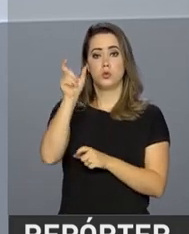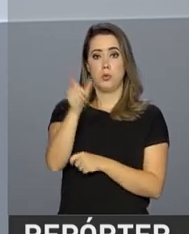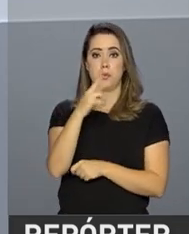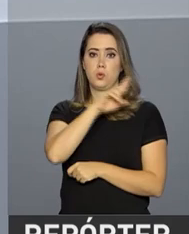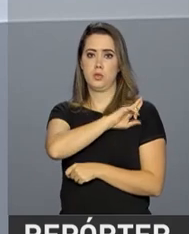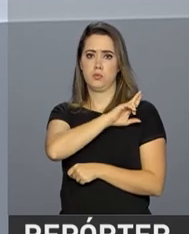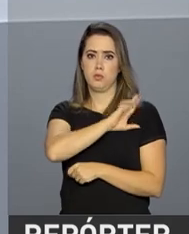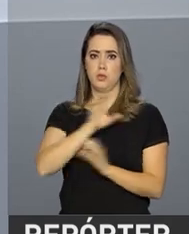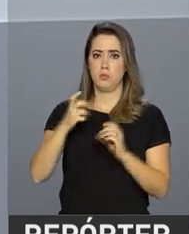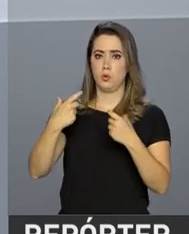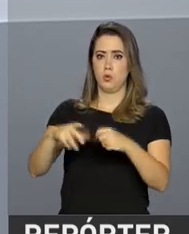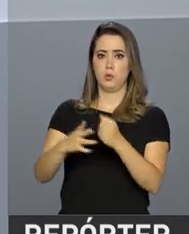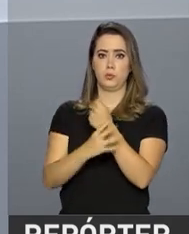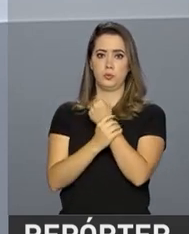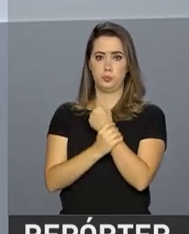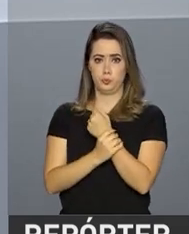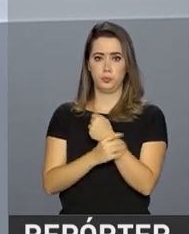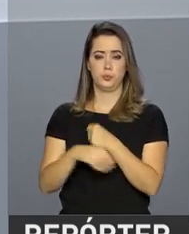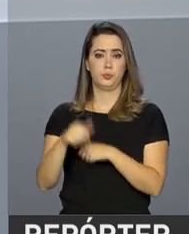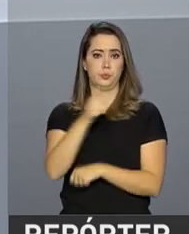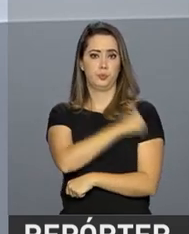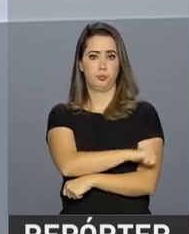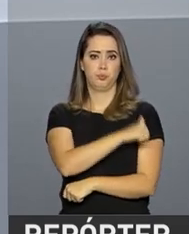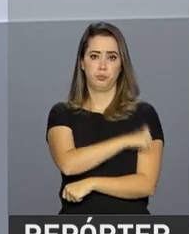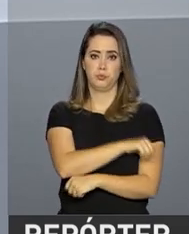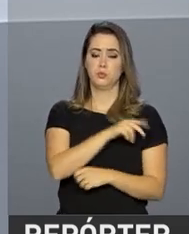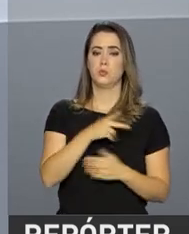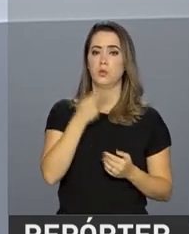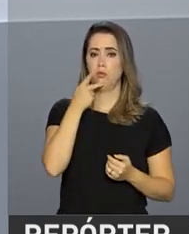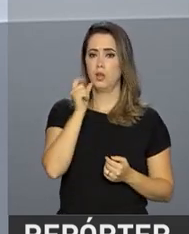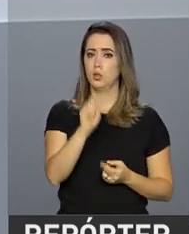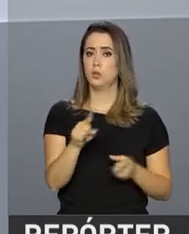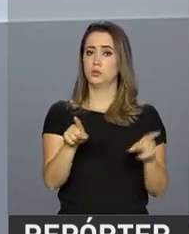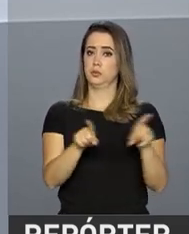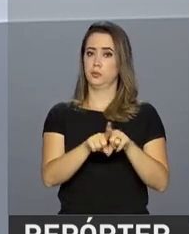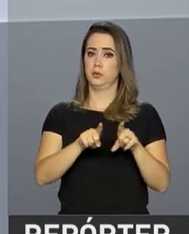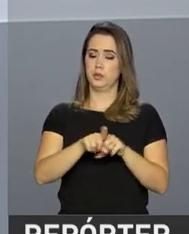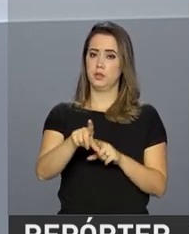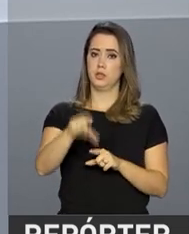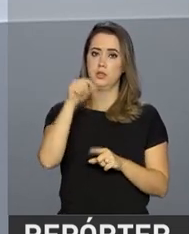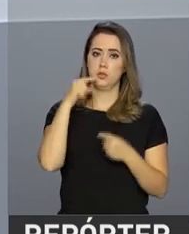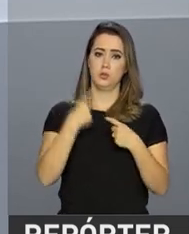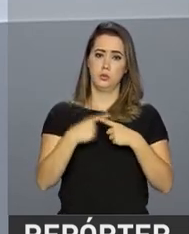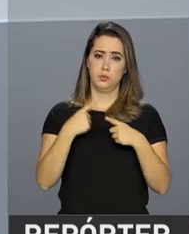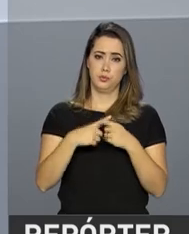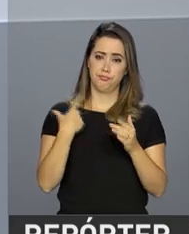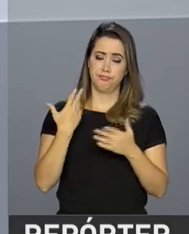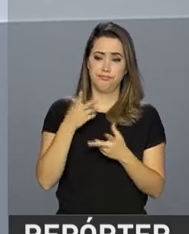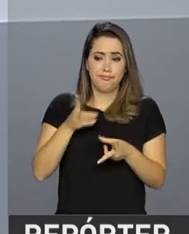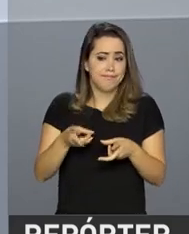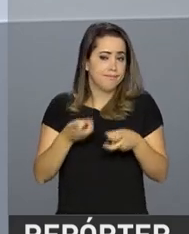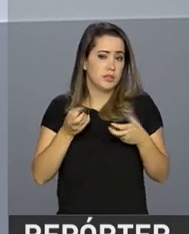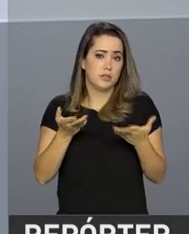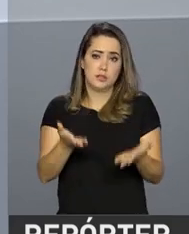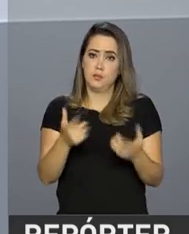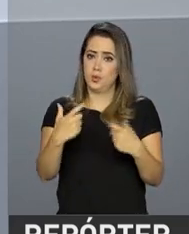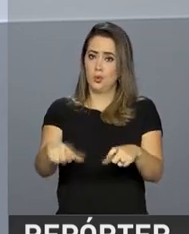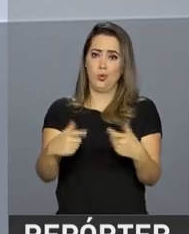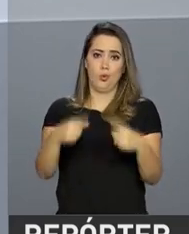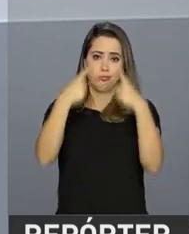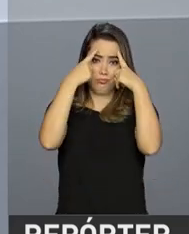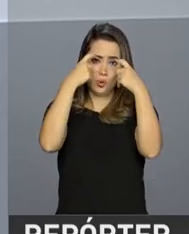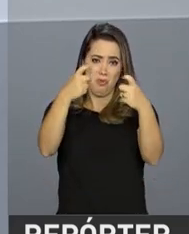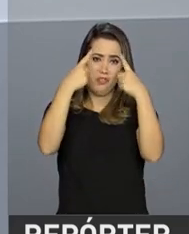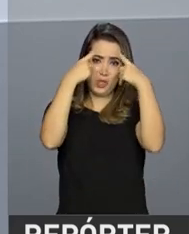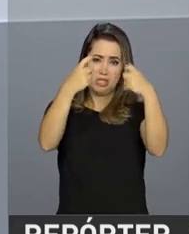responsável pela área de segurança do Rio. O presidente afirmou na cerimônia que a decisão foi tomada pela constatação de que a violência